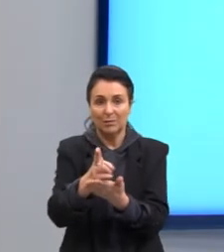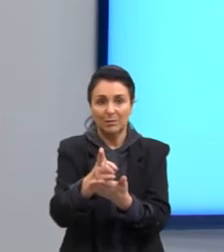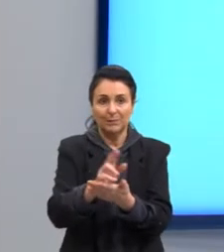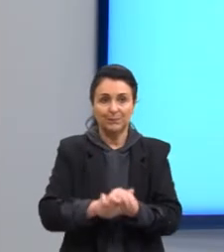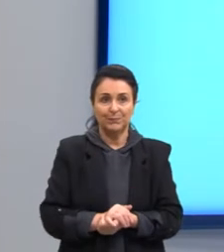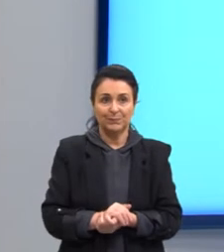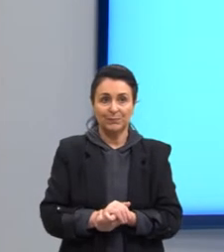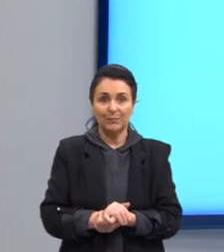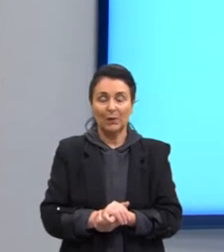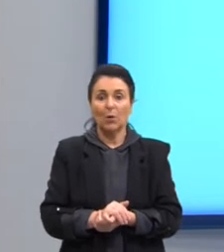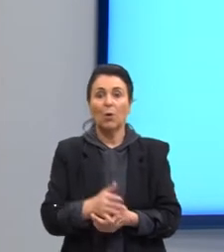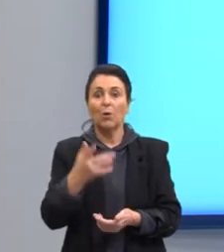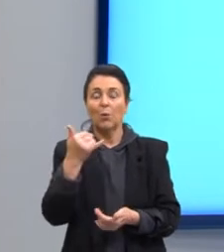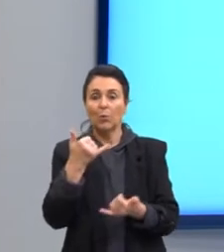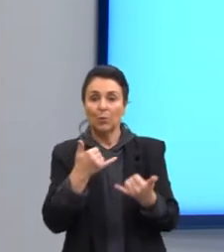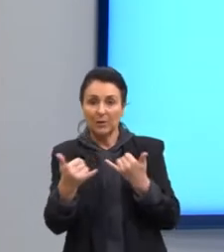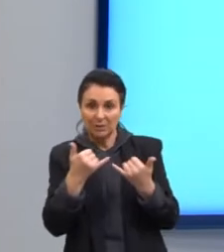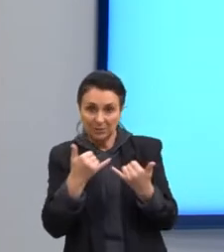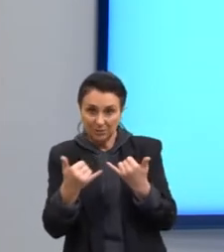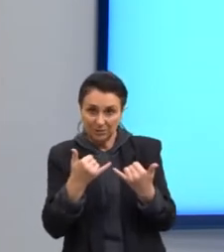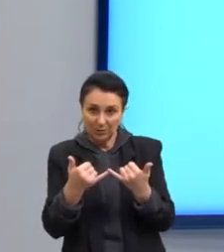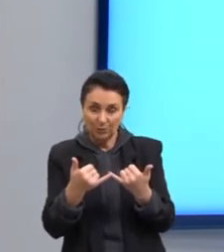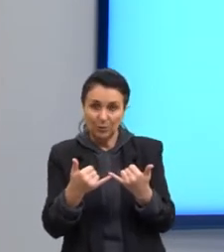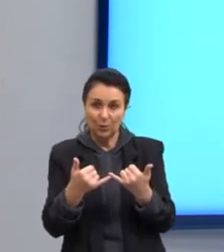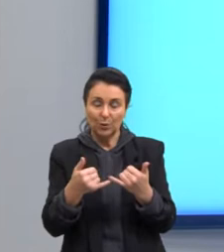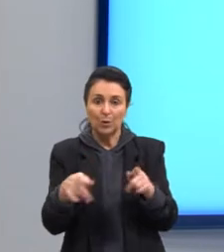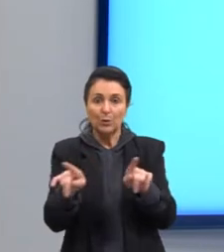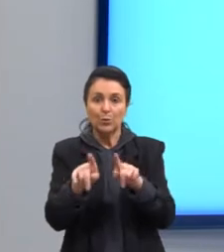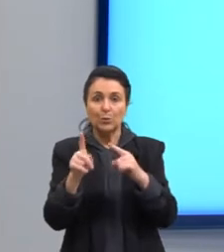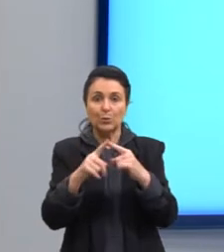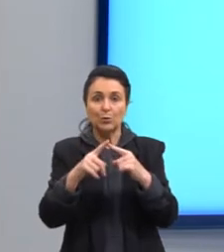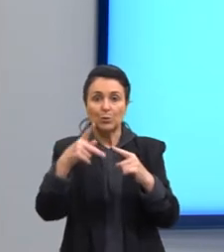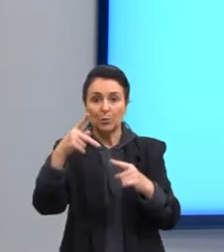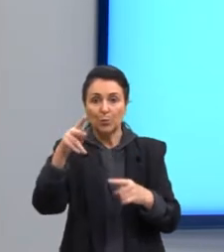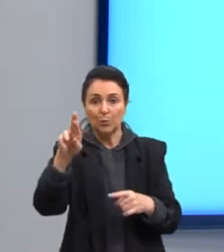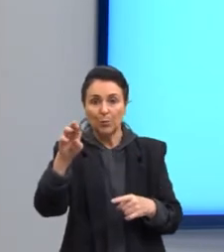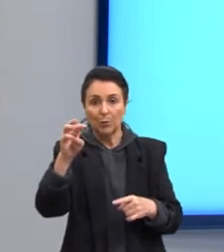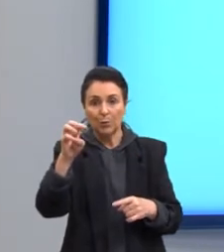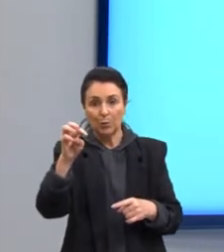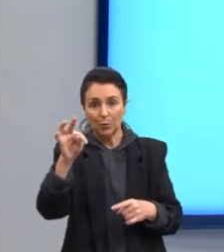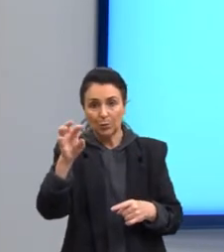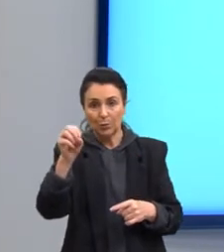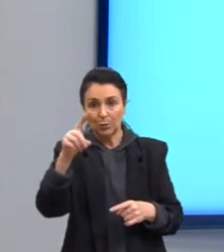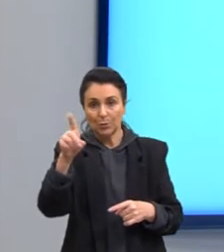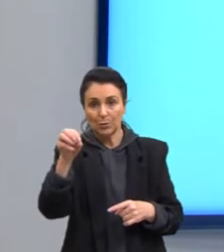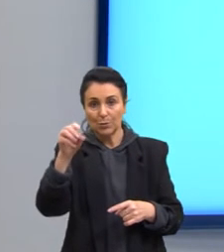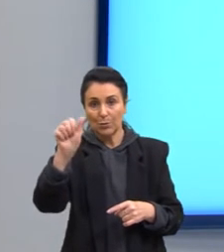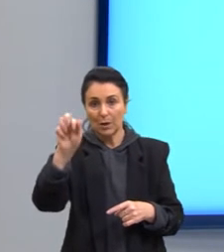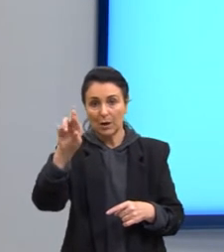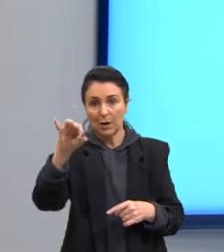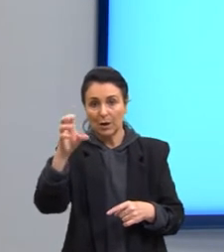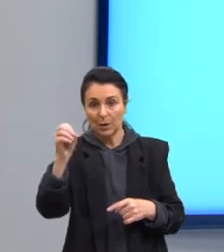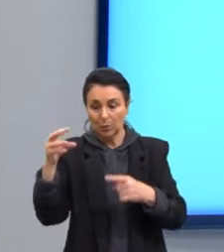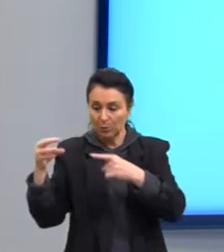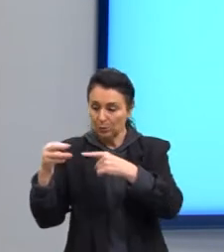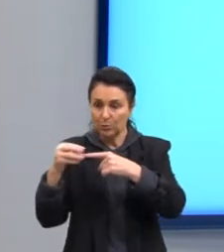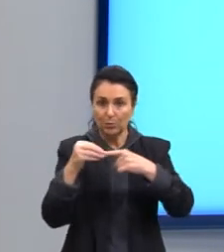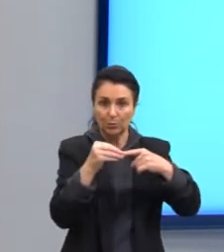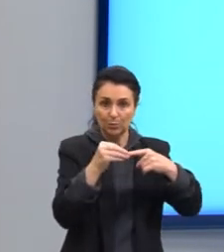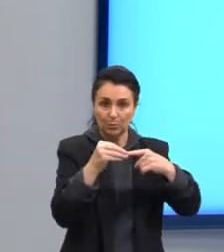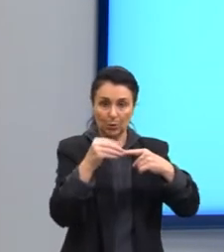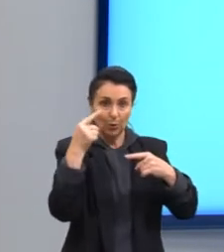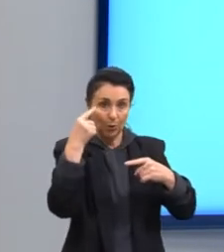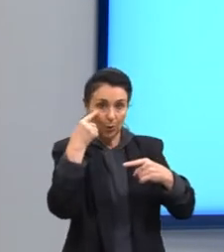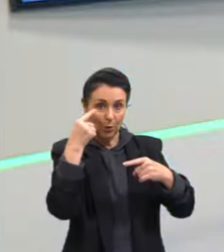Aqui é um exemplo de algumas formas que os protozoários têm. Se vocês